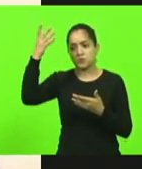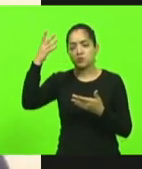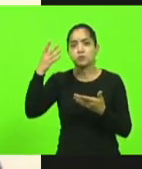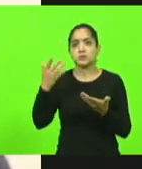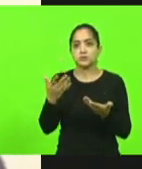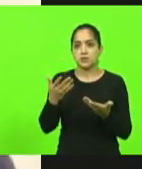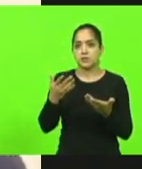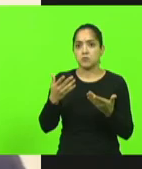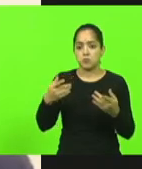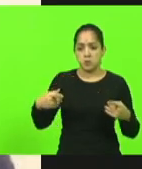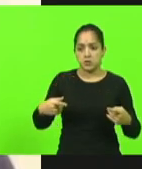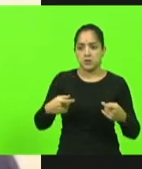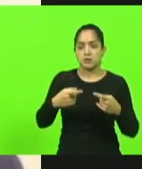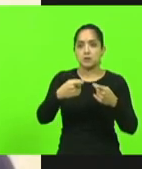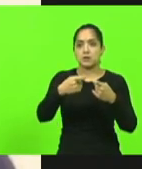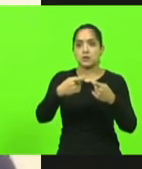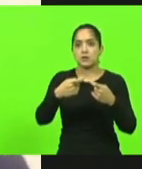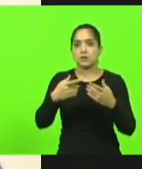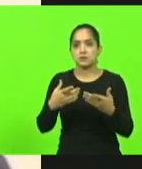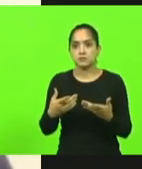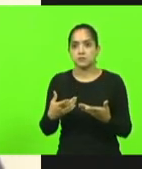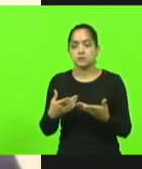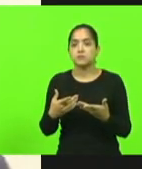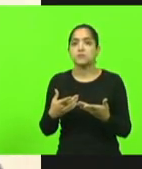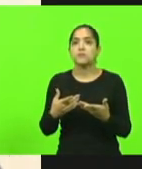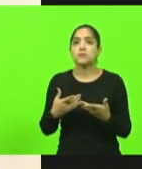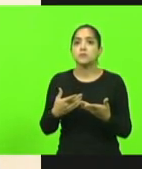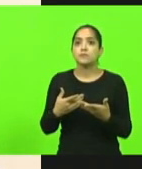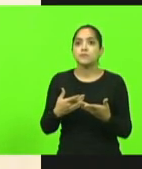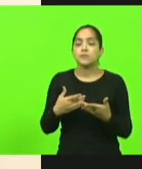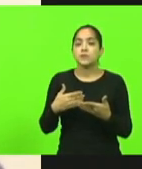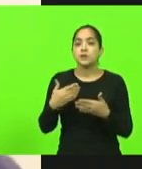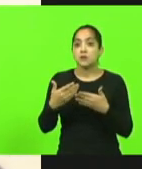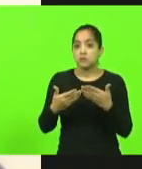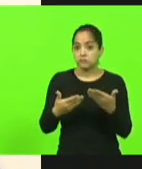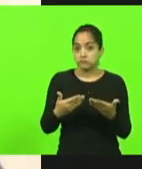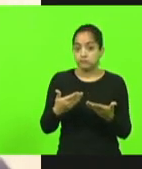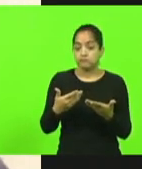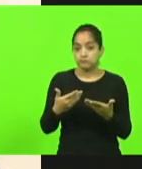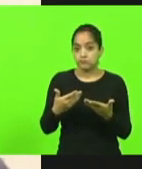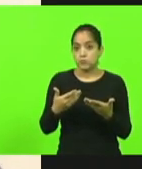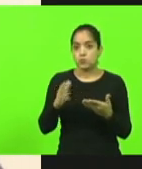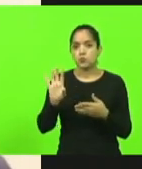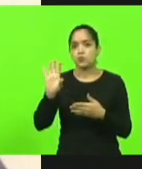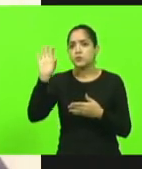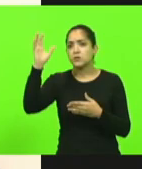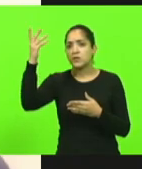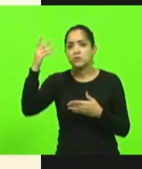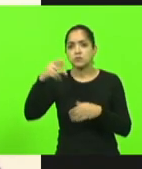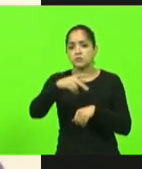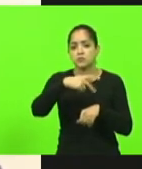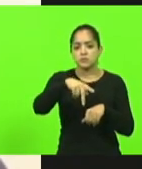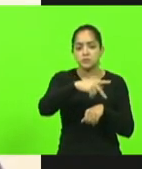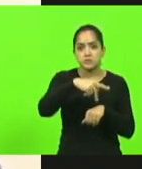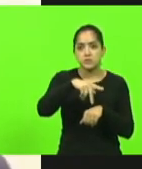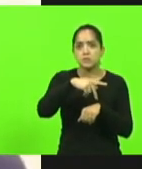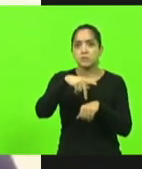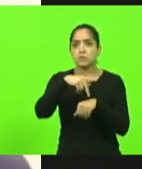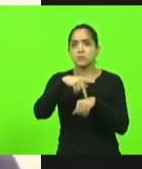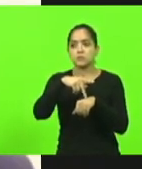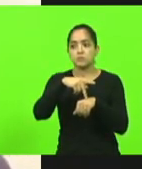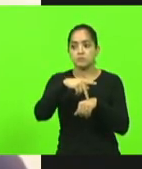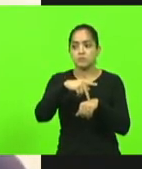jamais, mas também não somos cegos, nem surdos e nem mudos para tudo o que está acontecendo no nosso país. E nós estaremos, sim,